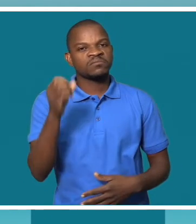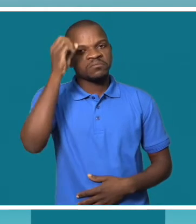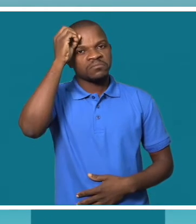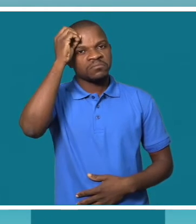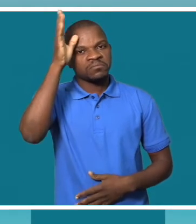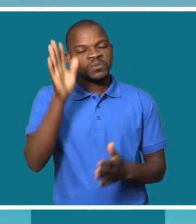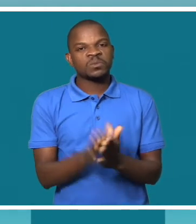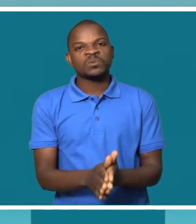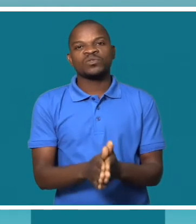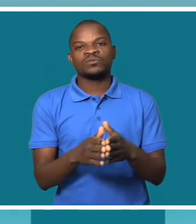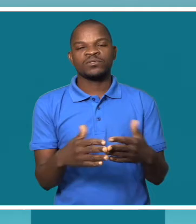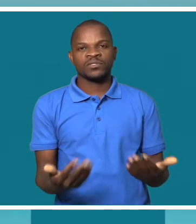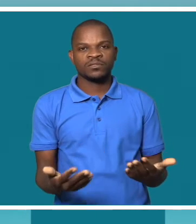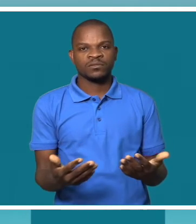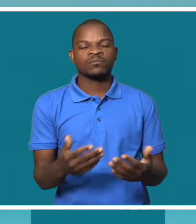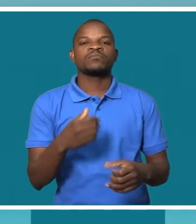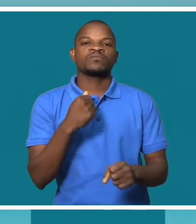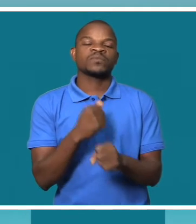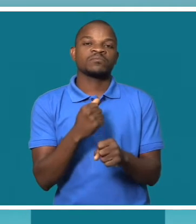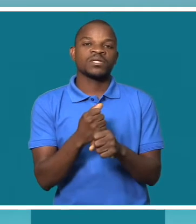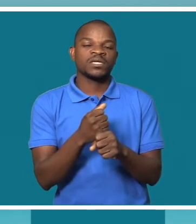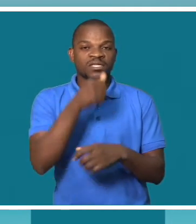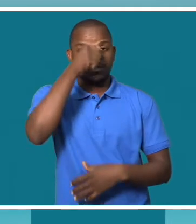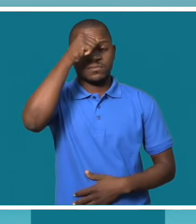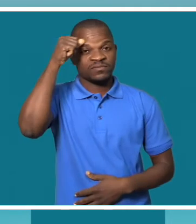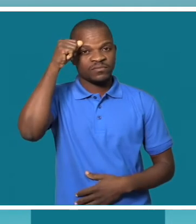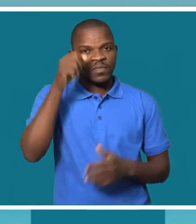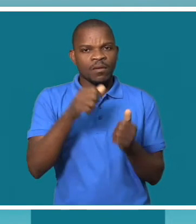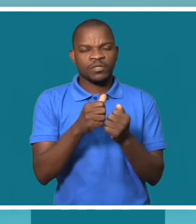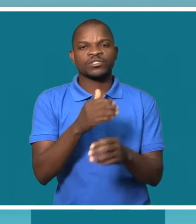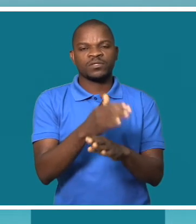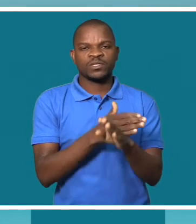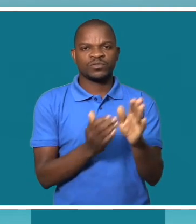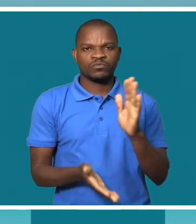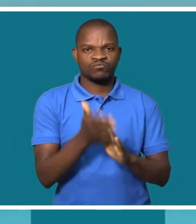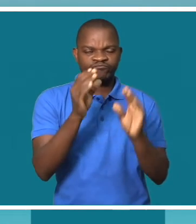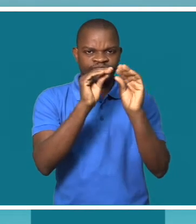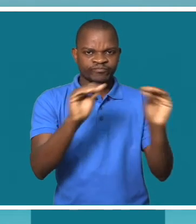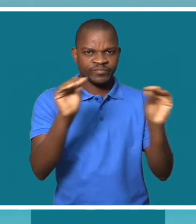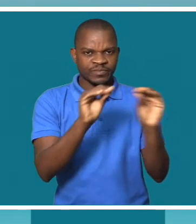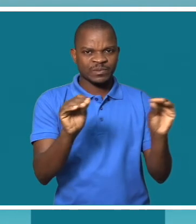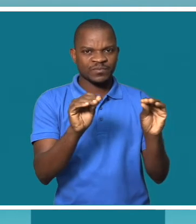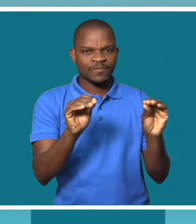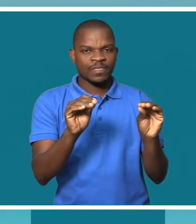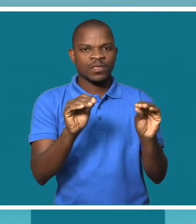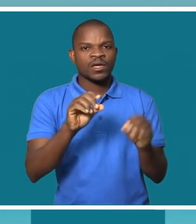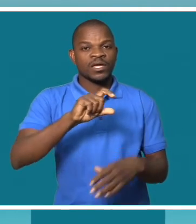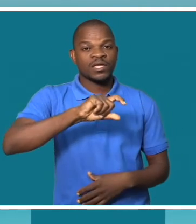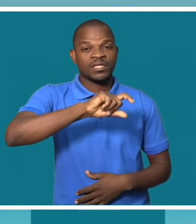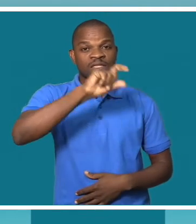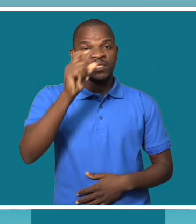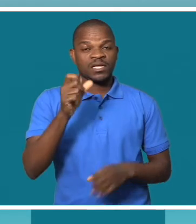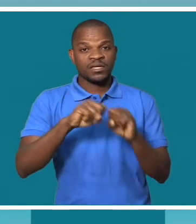para trabalhar. Agora, com essas formações que a AIFO e a companhia,